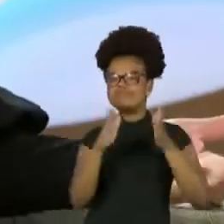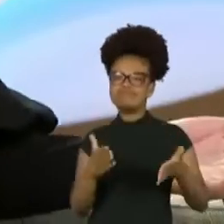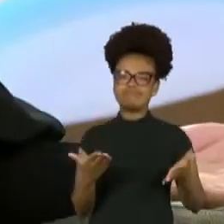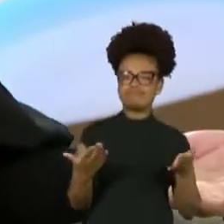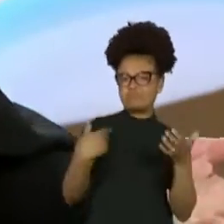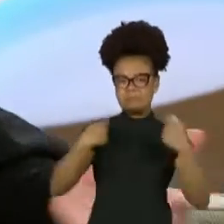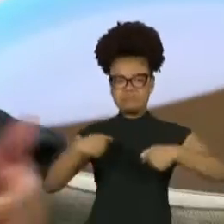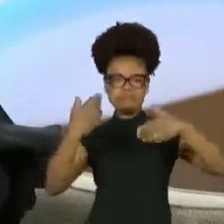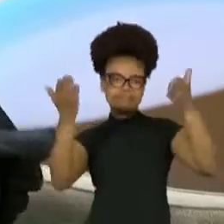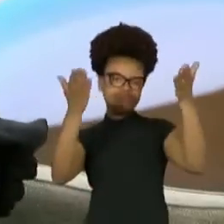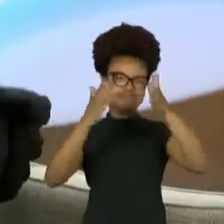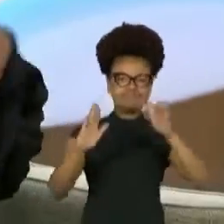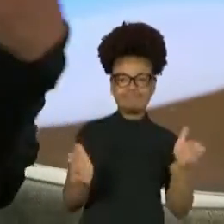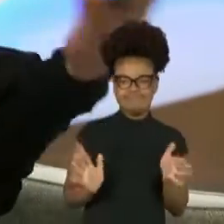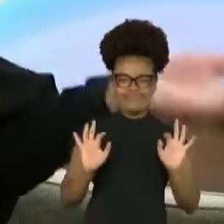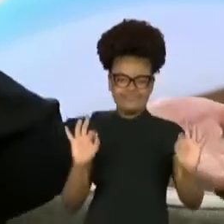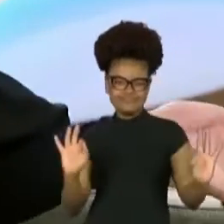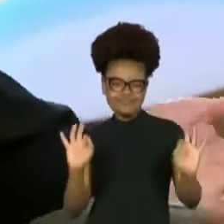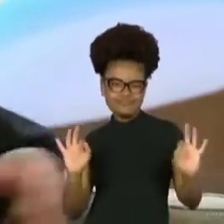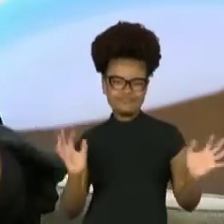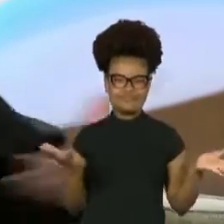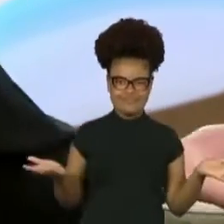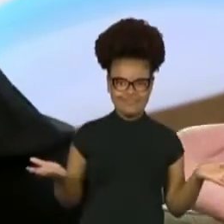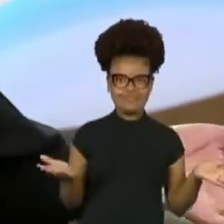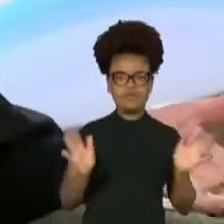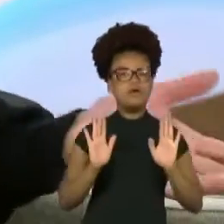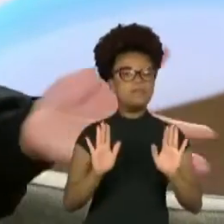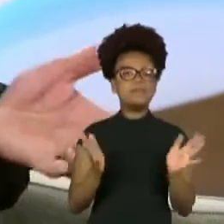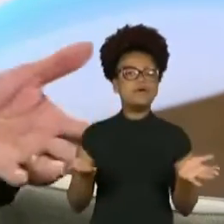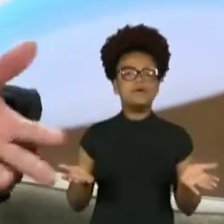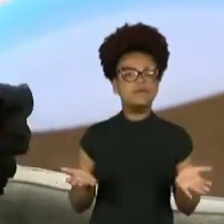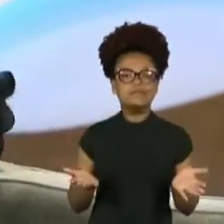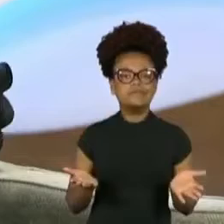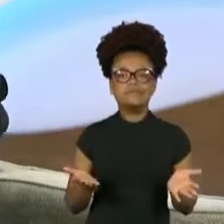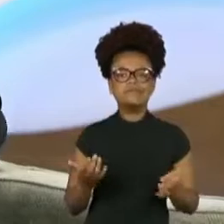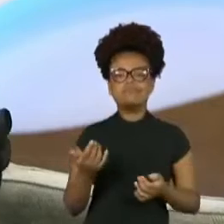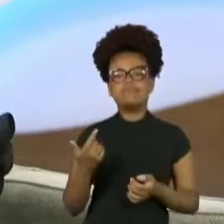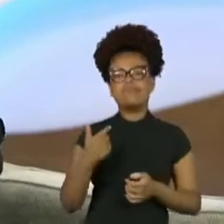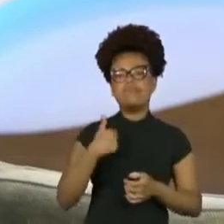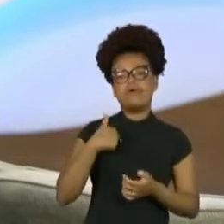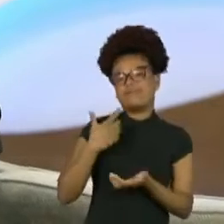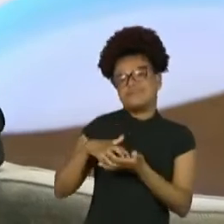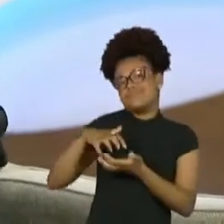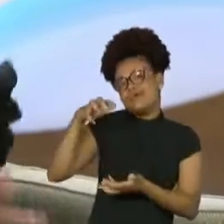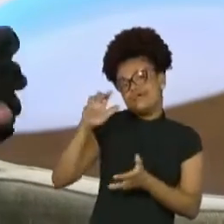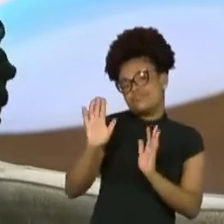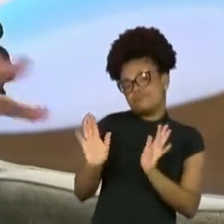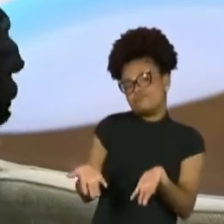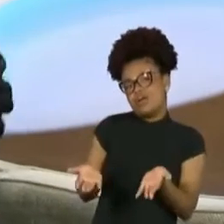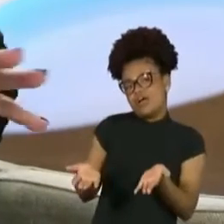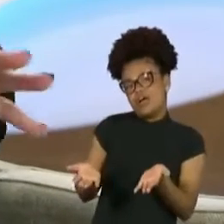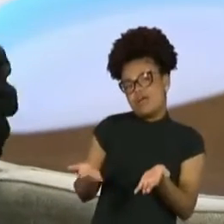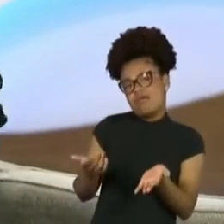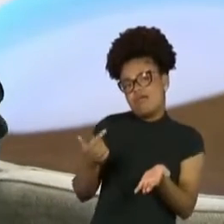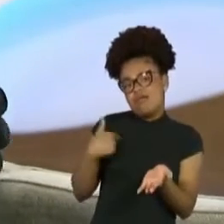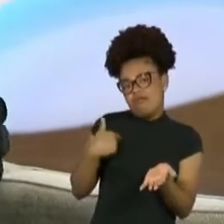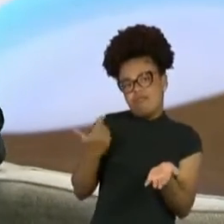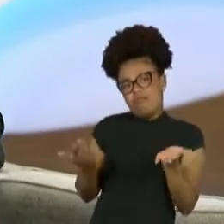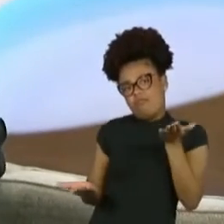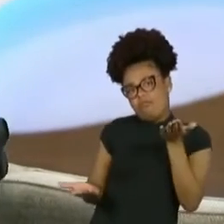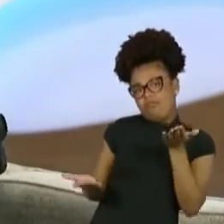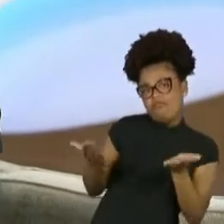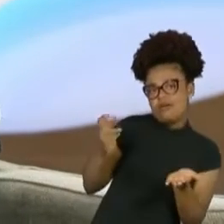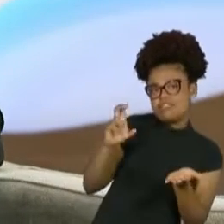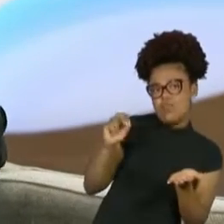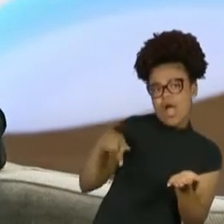porque eu não tenho mais 20 anos, não tenho mais, não peso mais 50 quilos, né? Sempre as pessoas encontram um